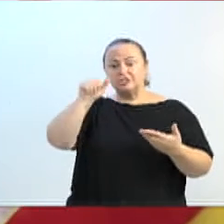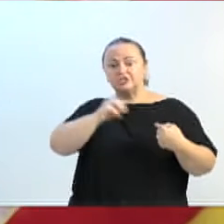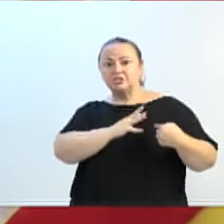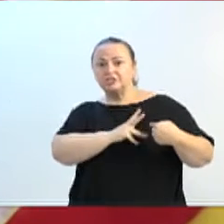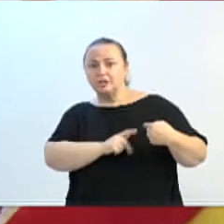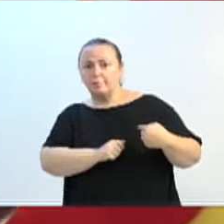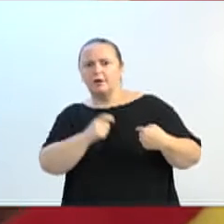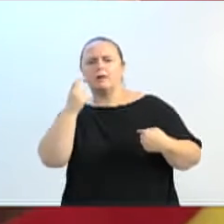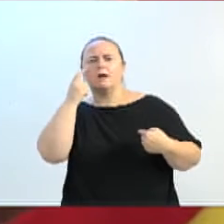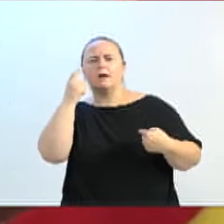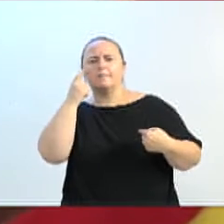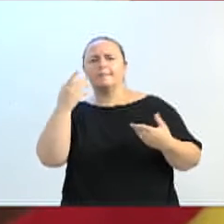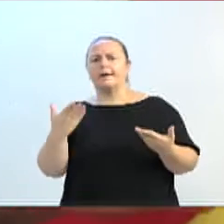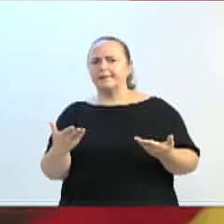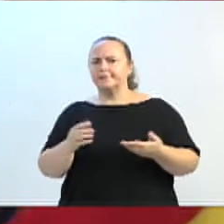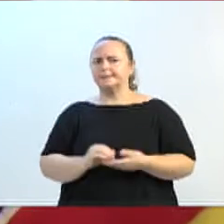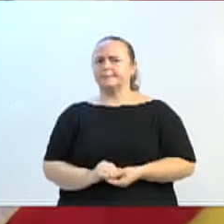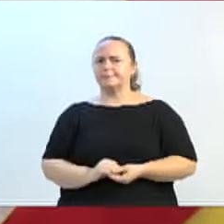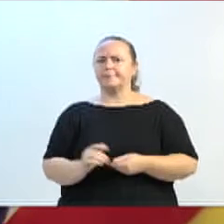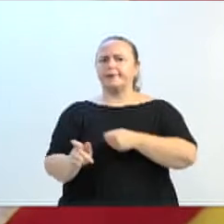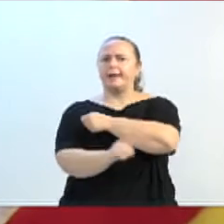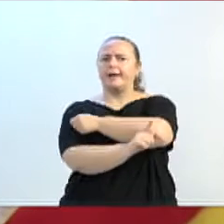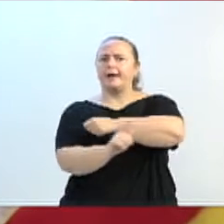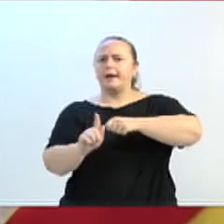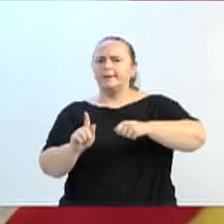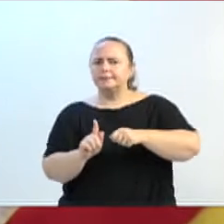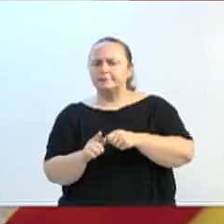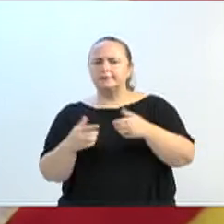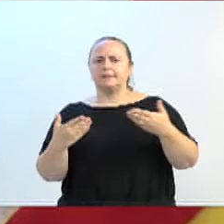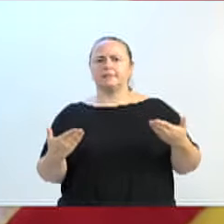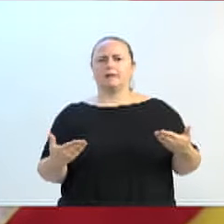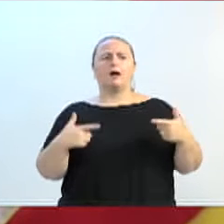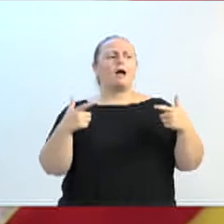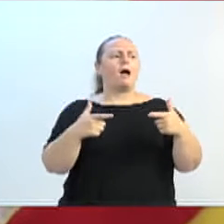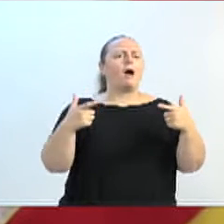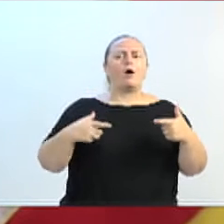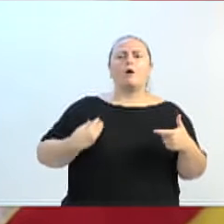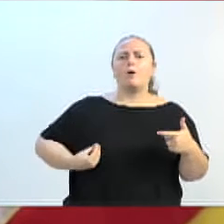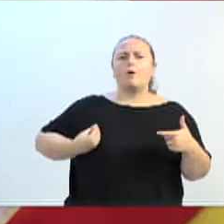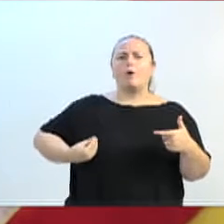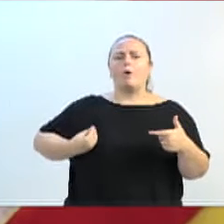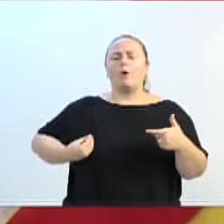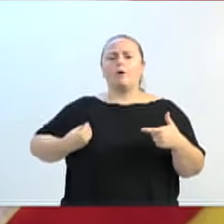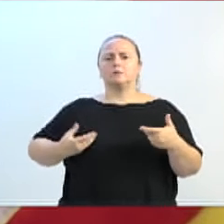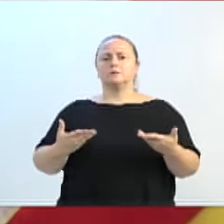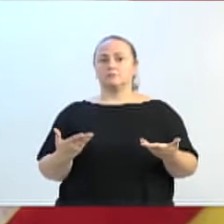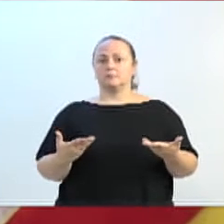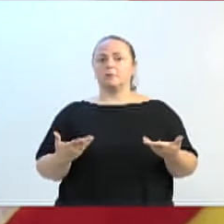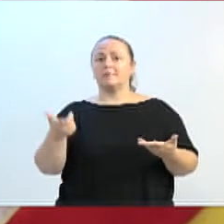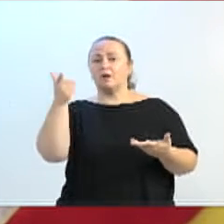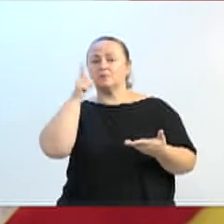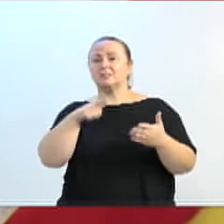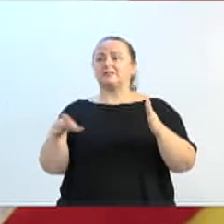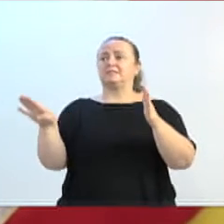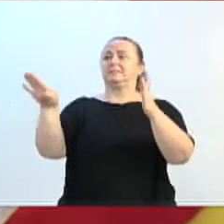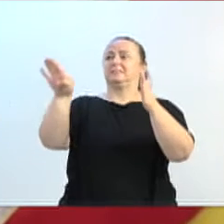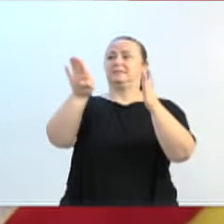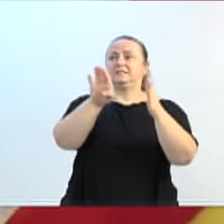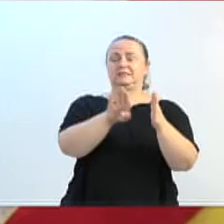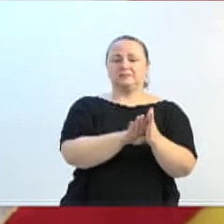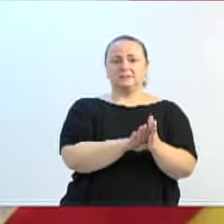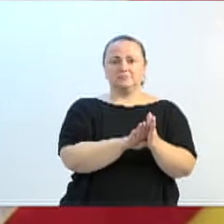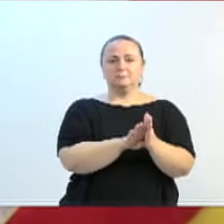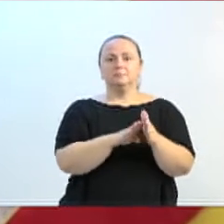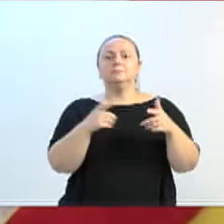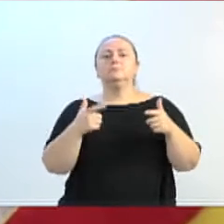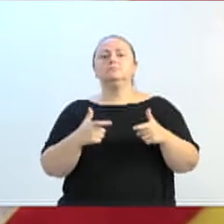aqui, ou do Garcia, ou onde eles estão, digamos, como o pessoal costuma dizer, do SAMU, morando